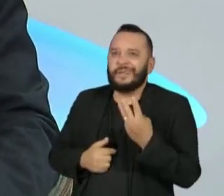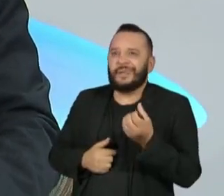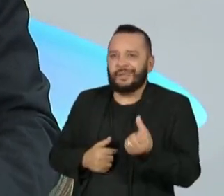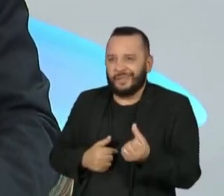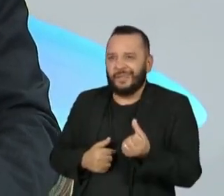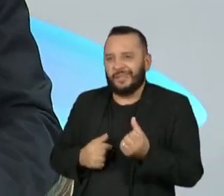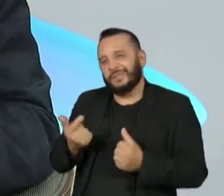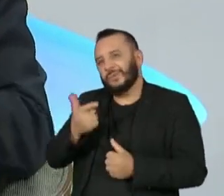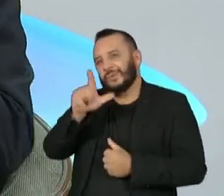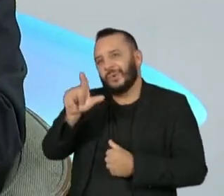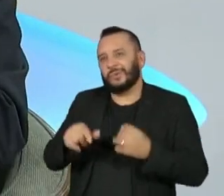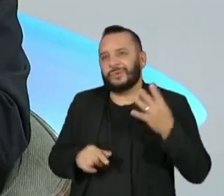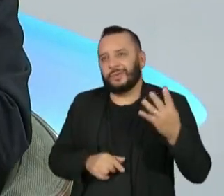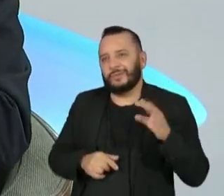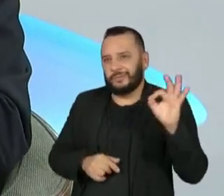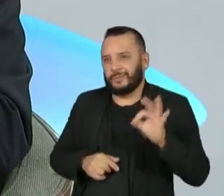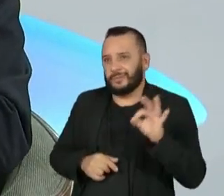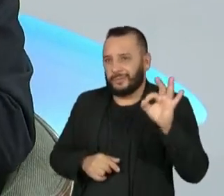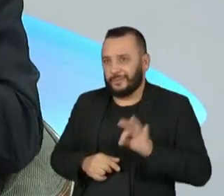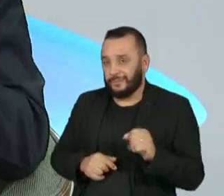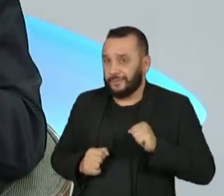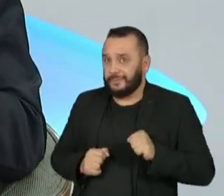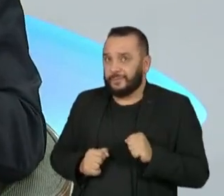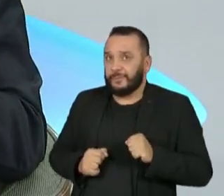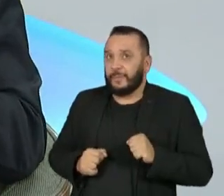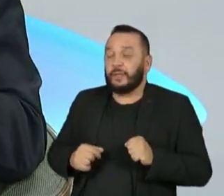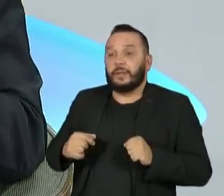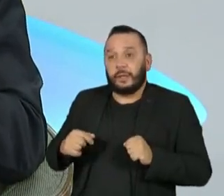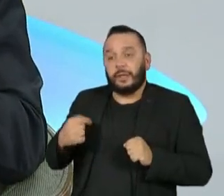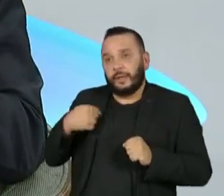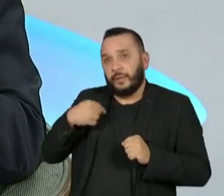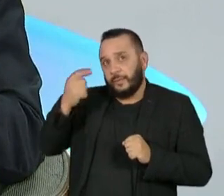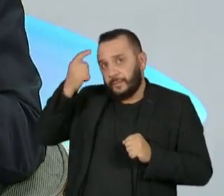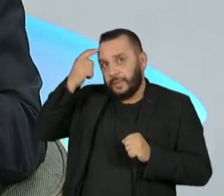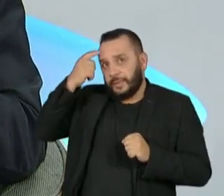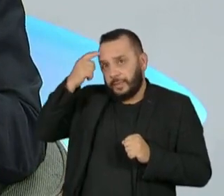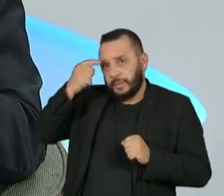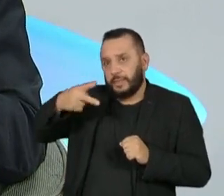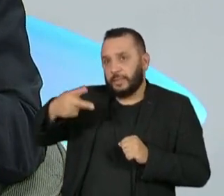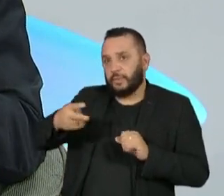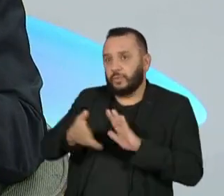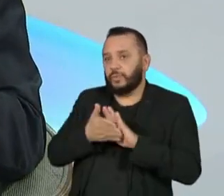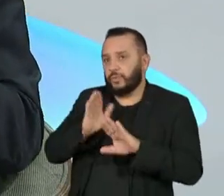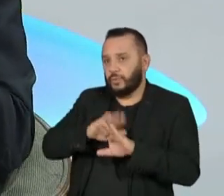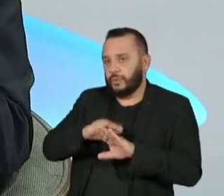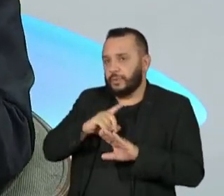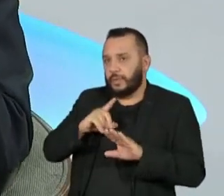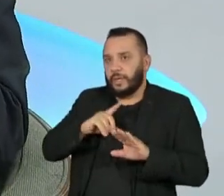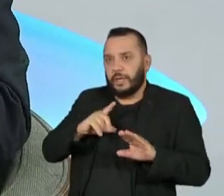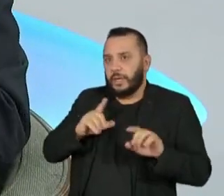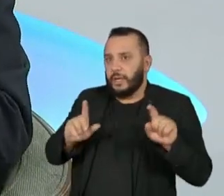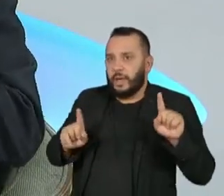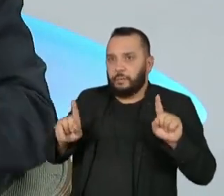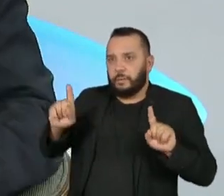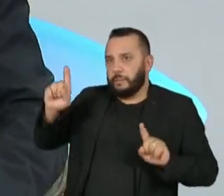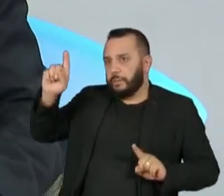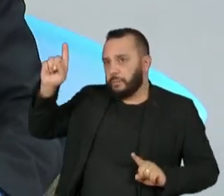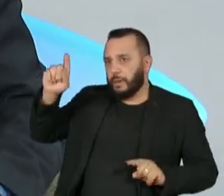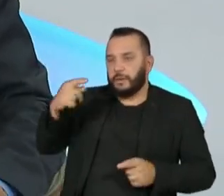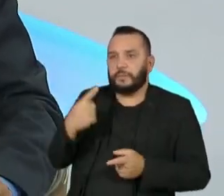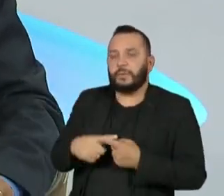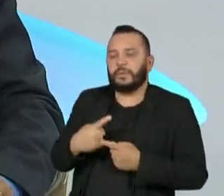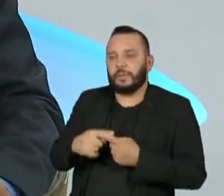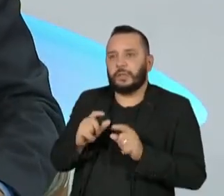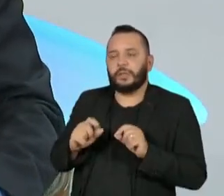demais 4%. Nós esperávamos que fosse abrir uma margem maior no segundo turno. Porque, até pelo apoio do